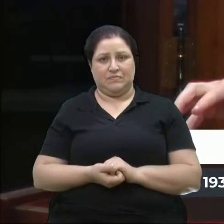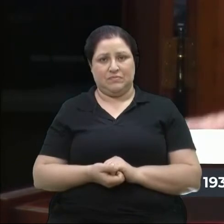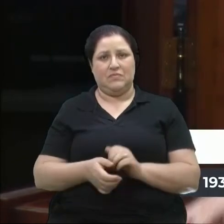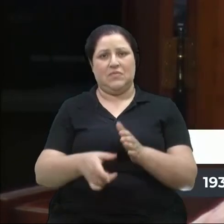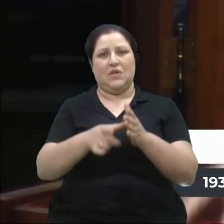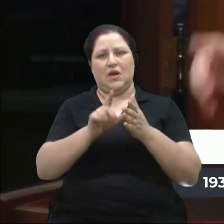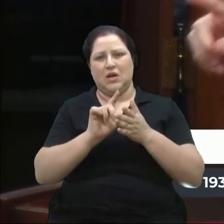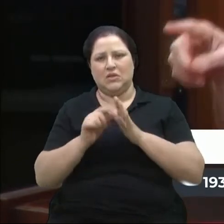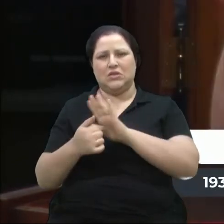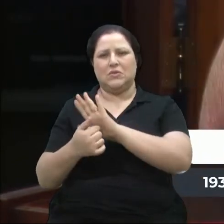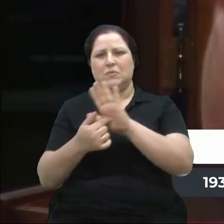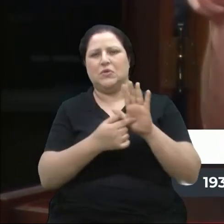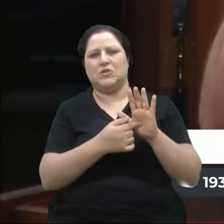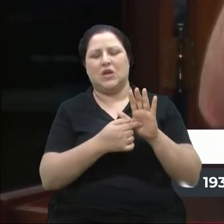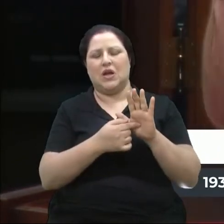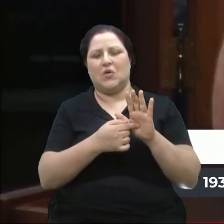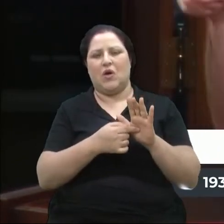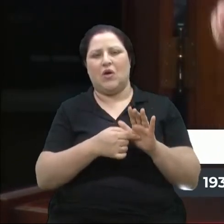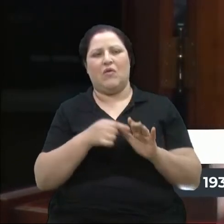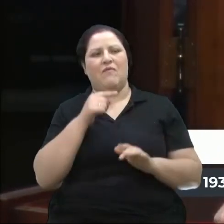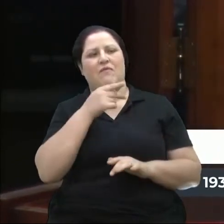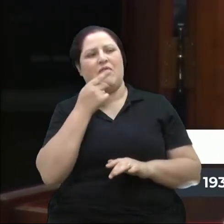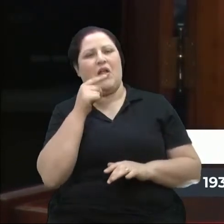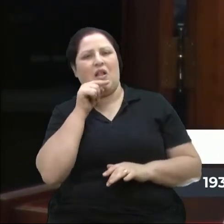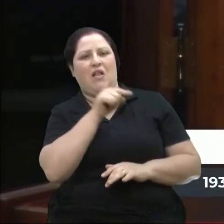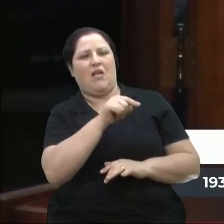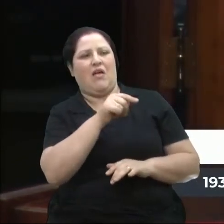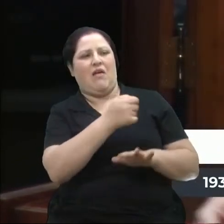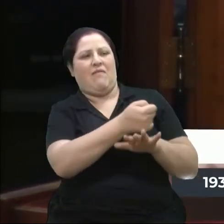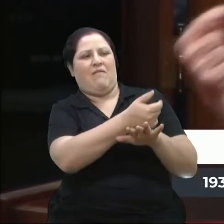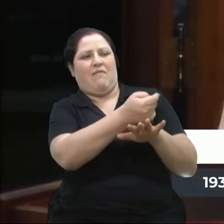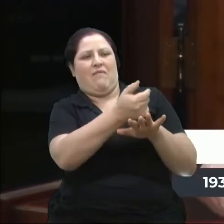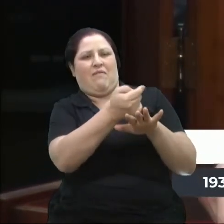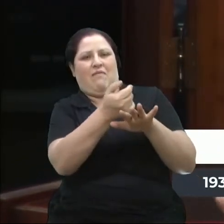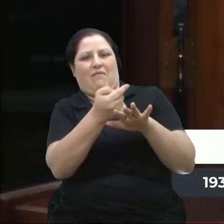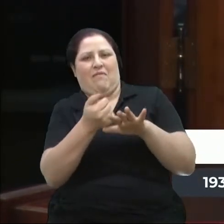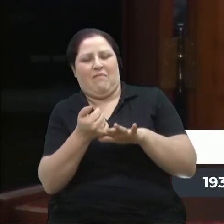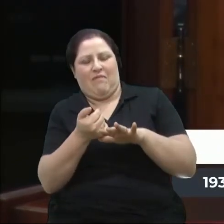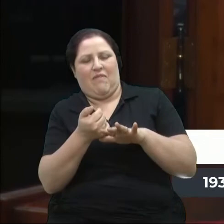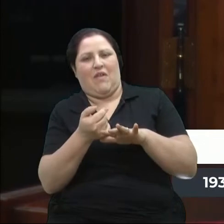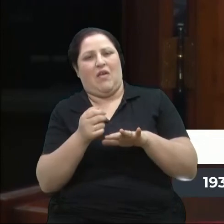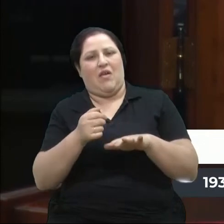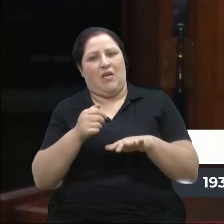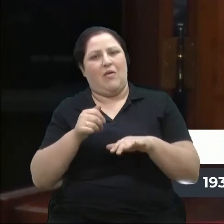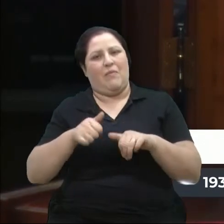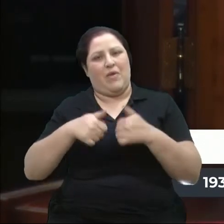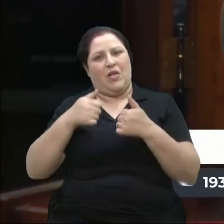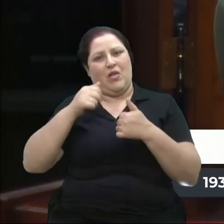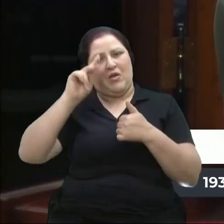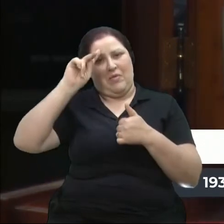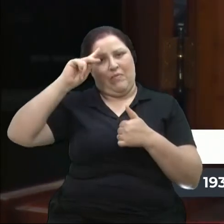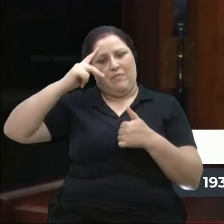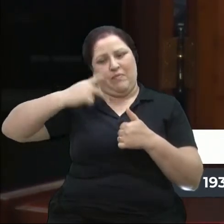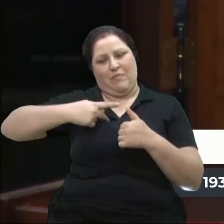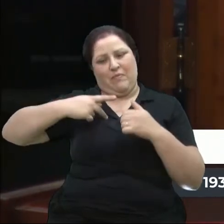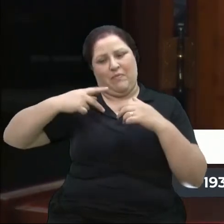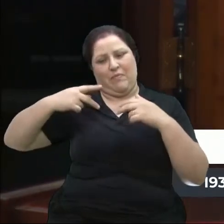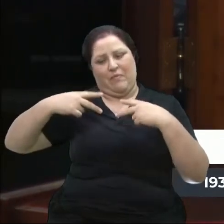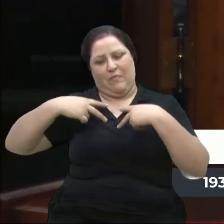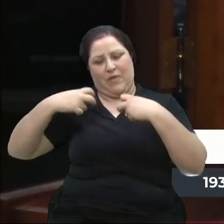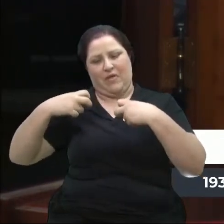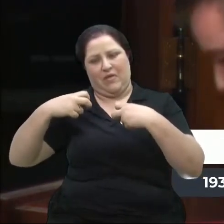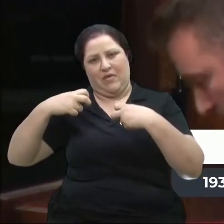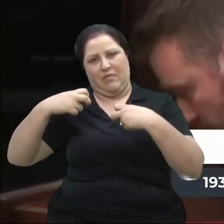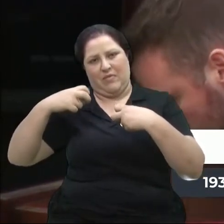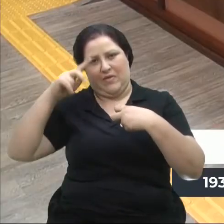Antes de apontar o dedo para alguém e dizer que ele está fazendo fake news, é bom que a gente olhe para o próprio umbigo. Muito obrigado, senhora presidente.